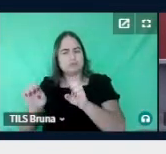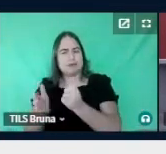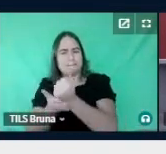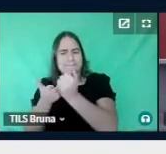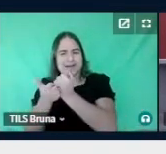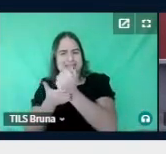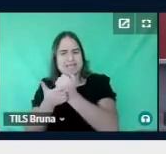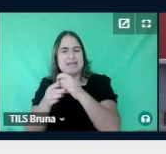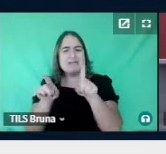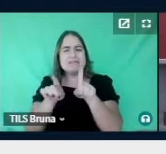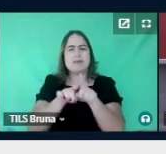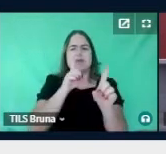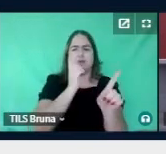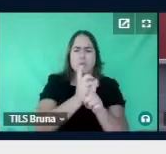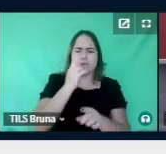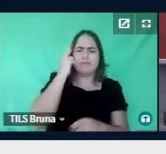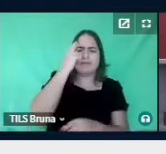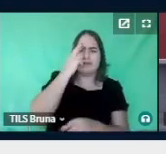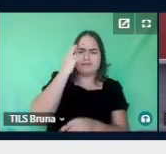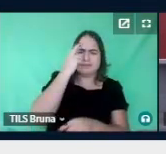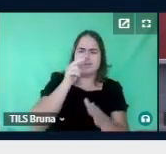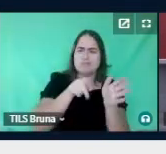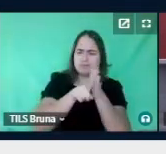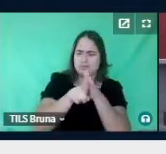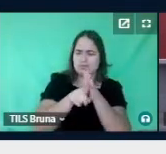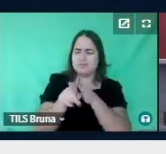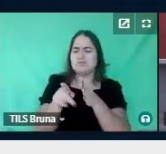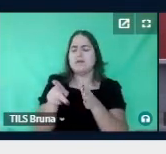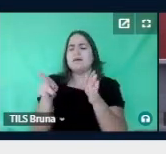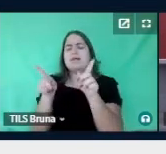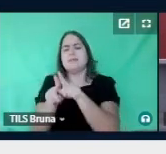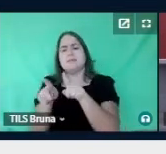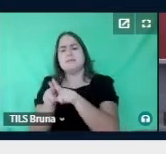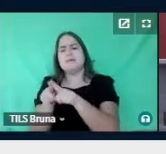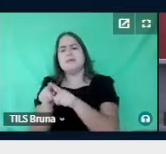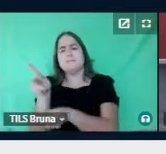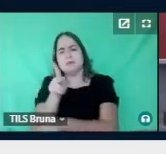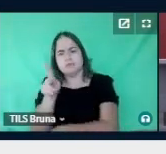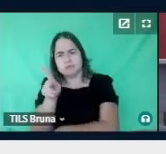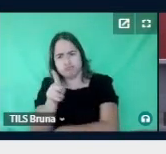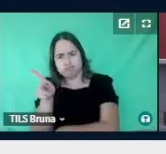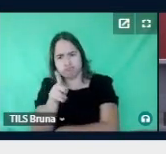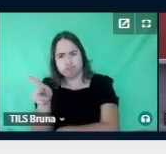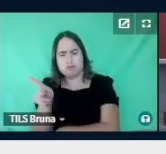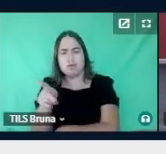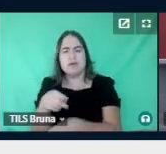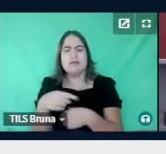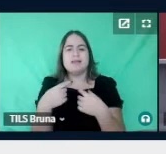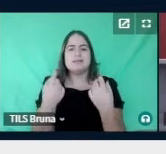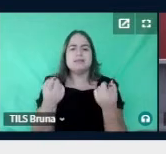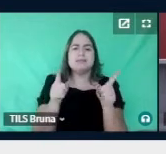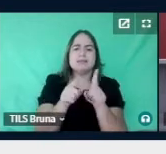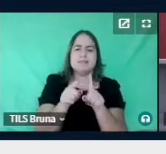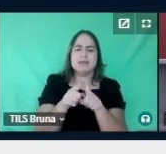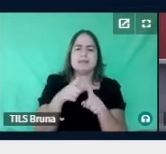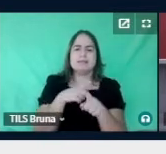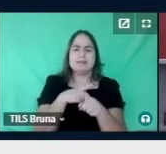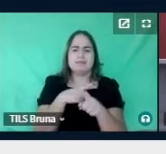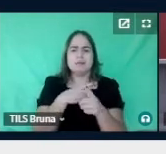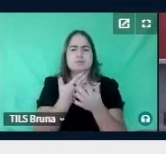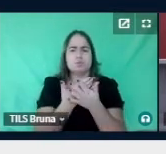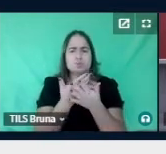pesquisadora. Nesses encontros reflexivos, nós discutíamos sobre os impactos do autismo no desenvolvimento de língua